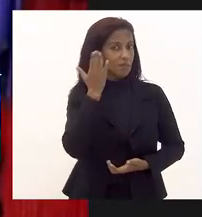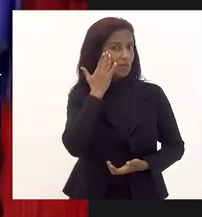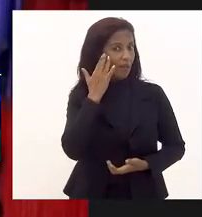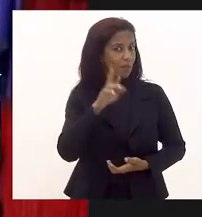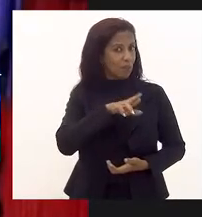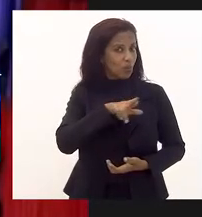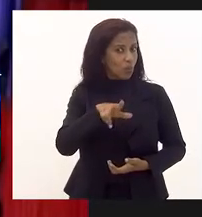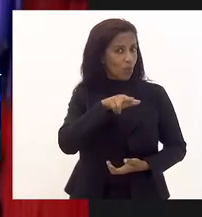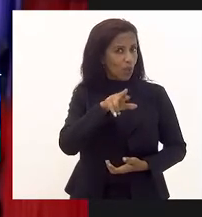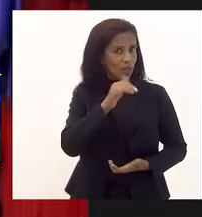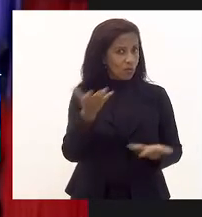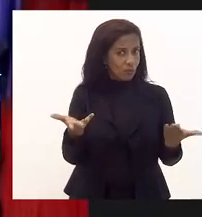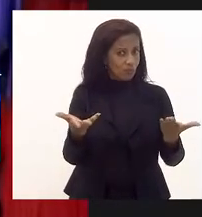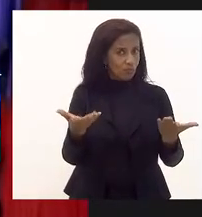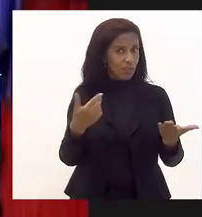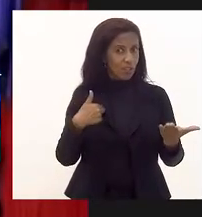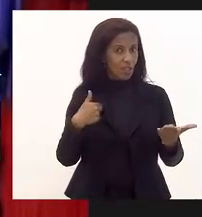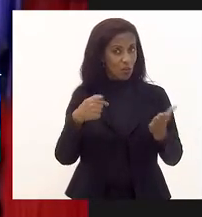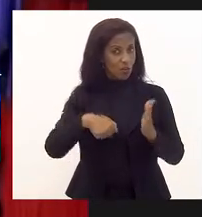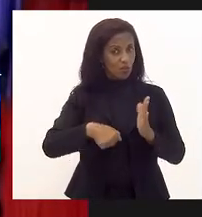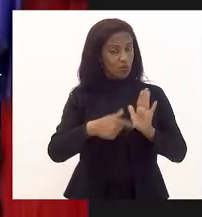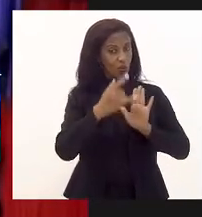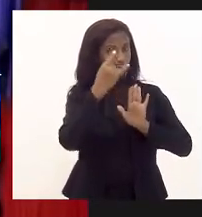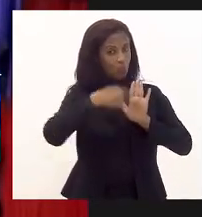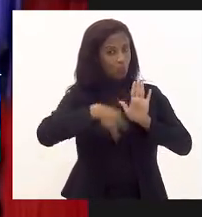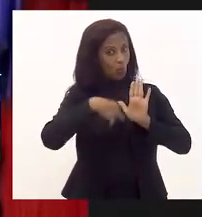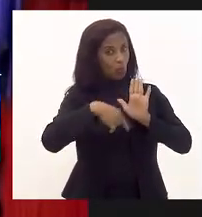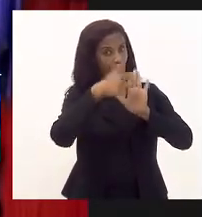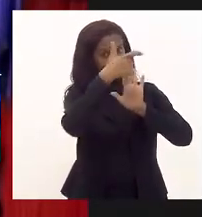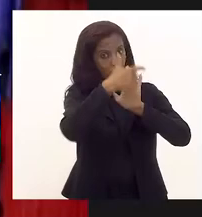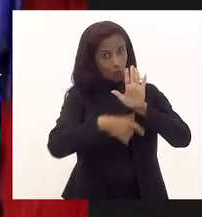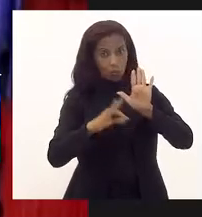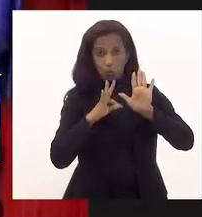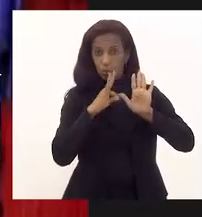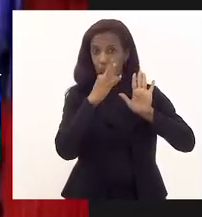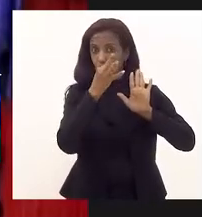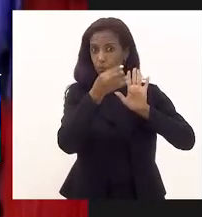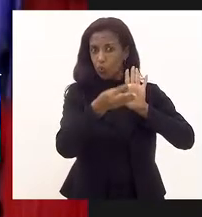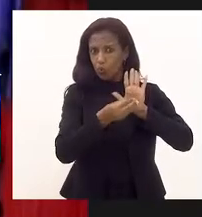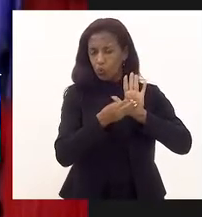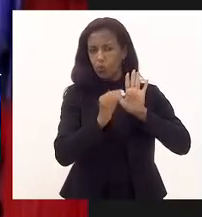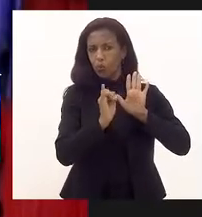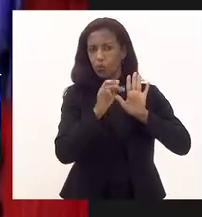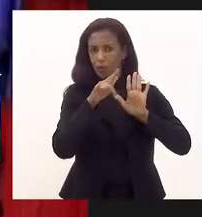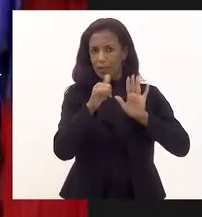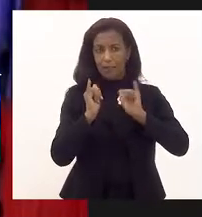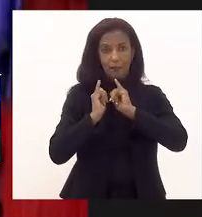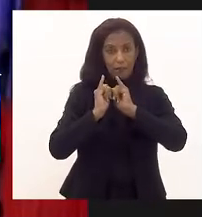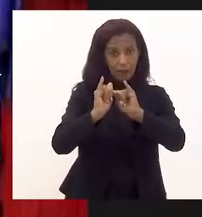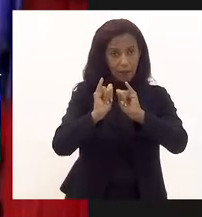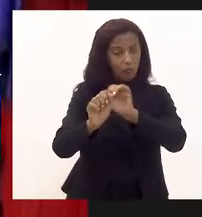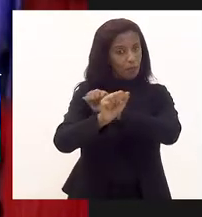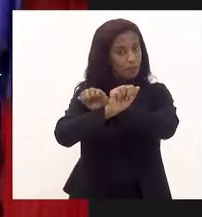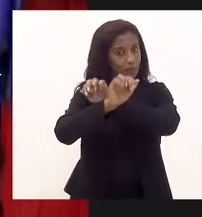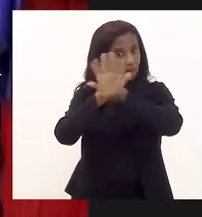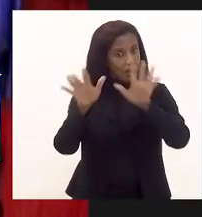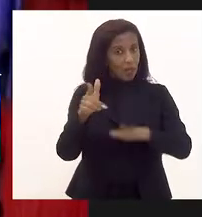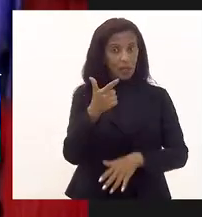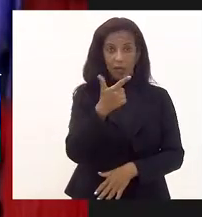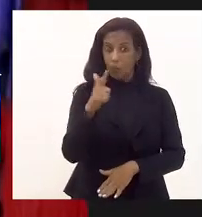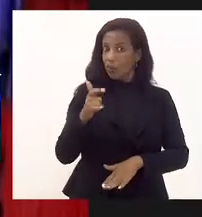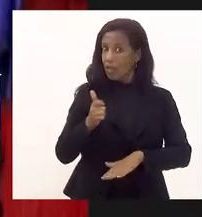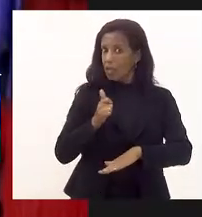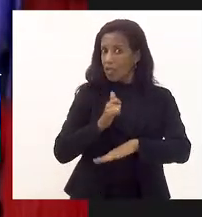foi isso. Eu estou aqui com a notificação do INEA e eu vou ler para a senhora para ficar bem claro que não houve